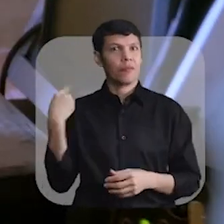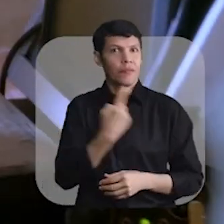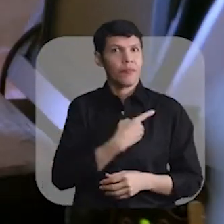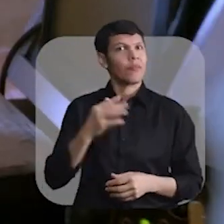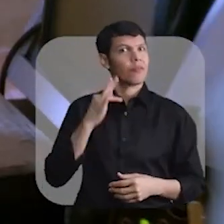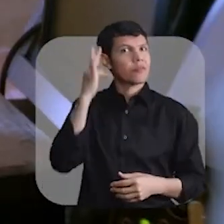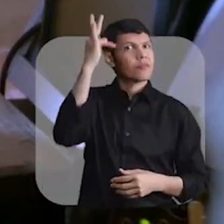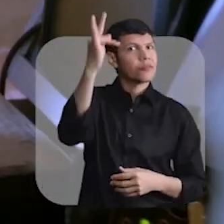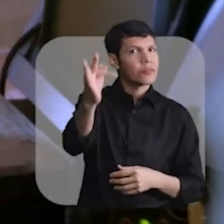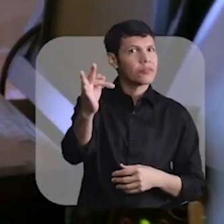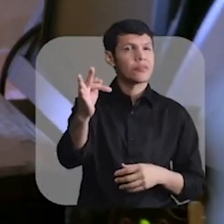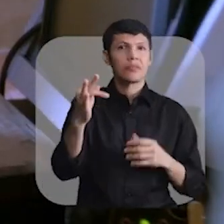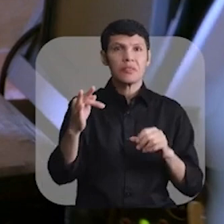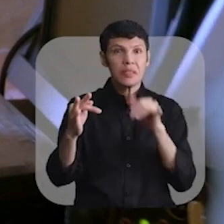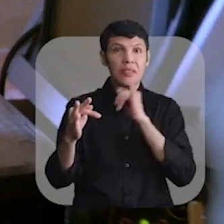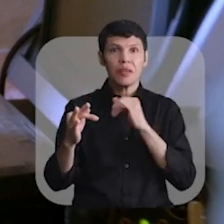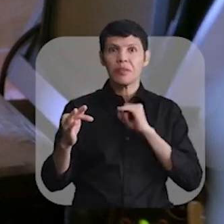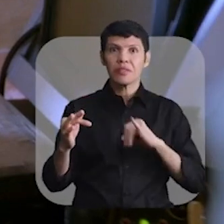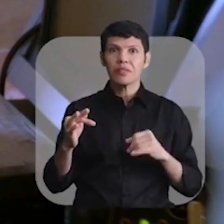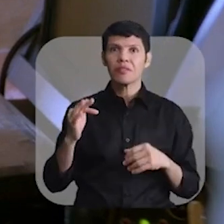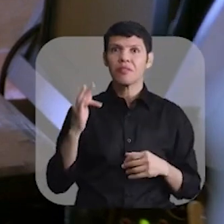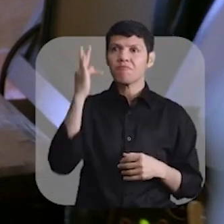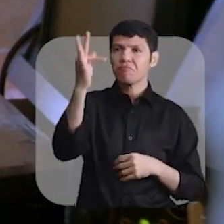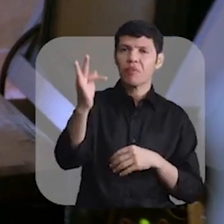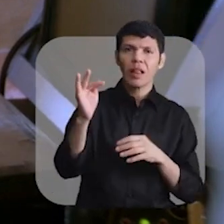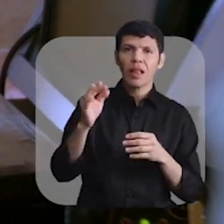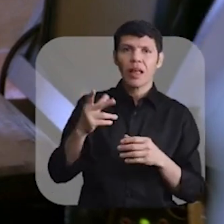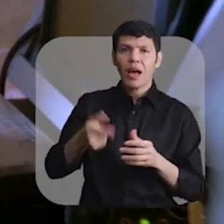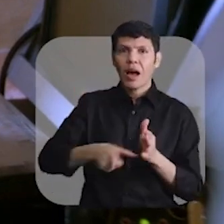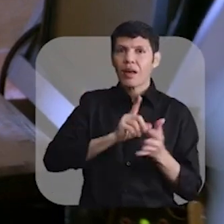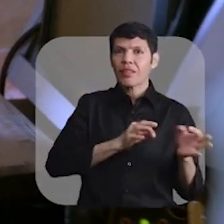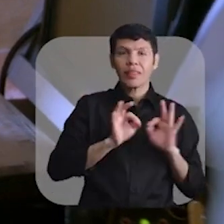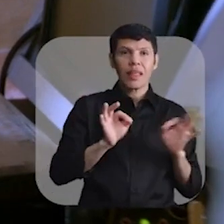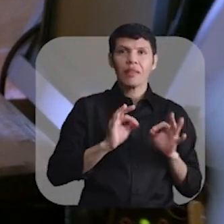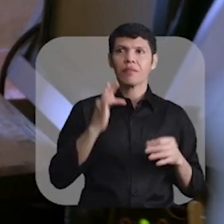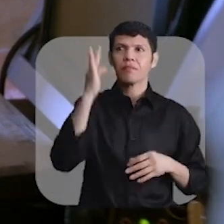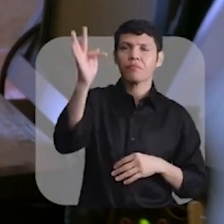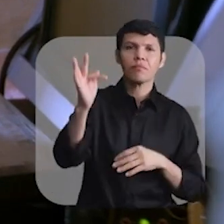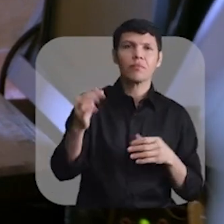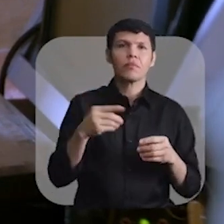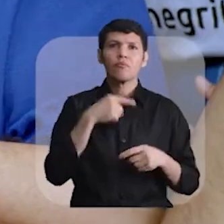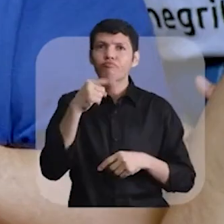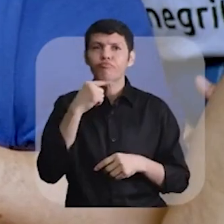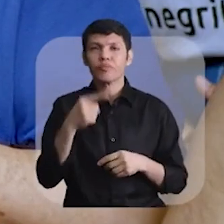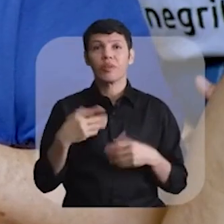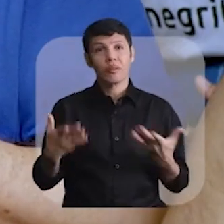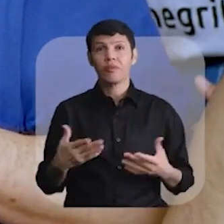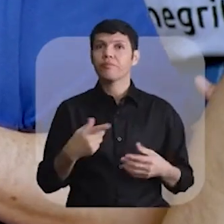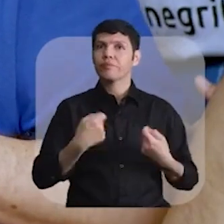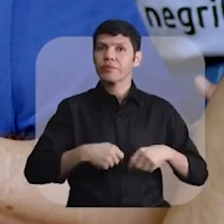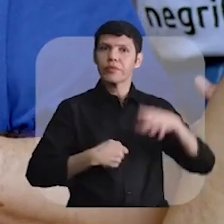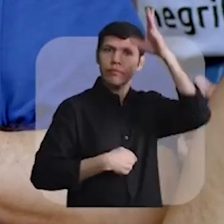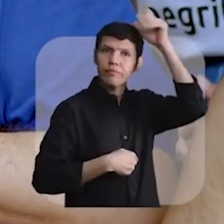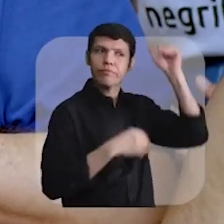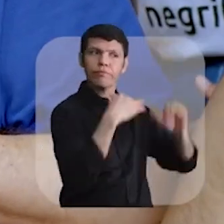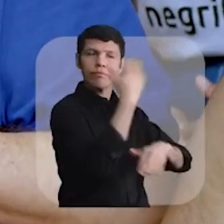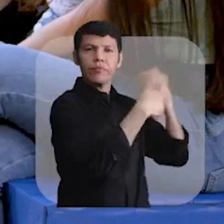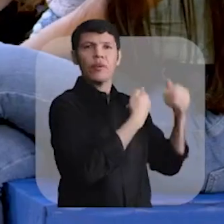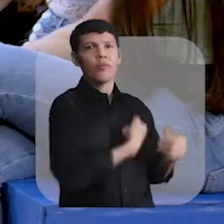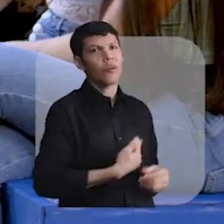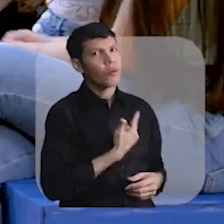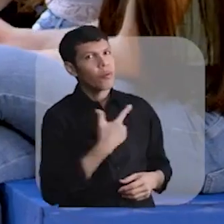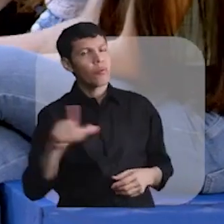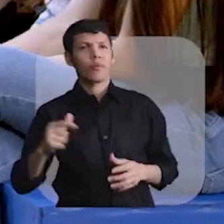é o futuro da nação. E se não tem investimento no futuro, não tem futuro. Portanto, para crescer, tem que mudar.